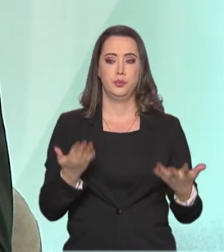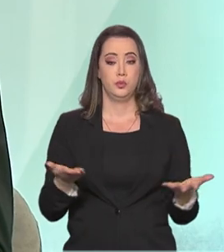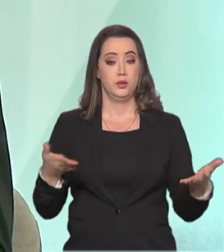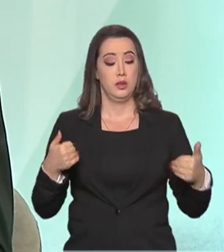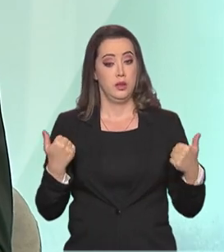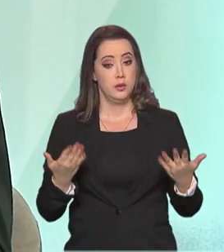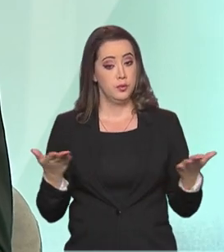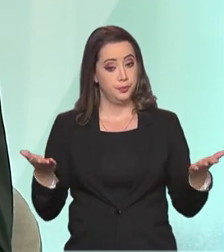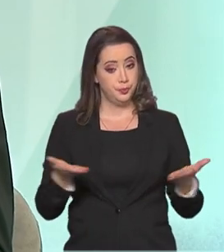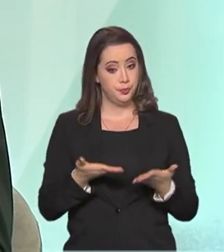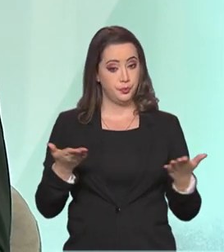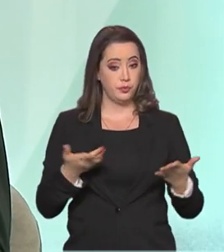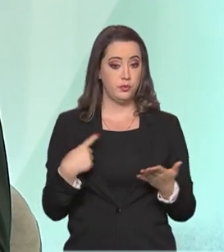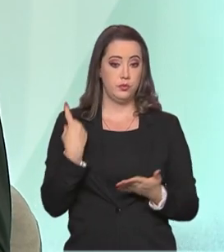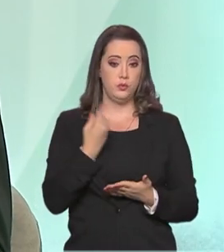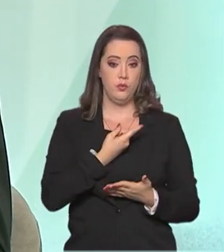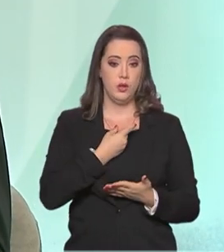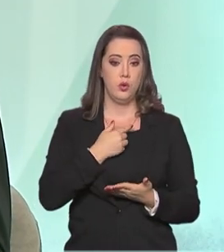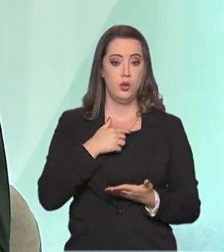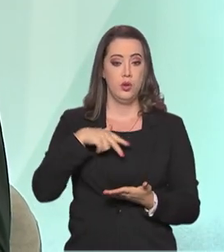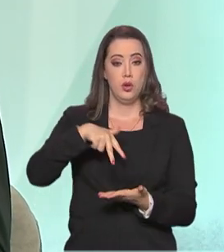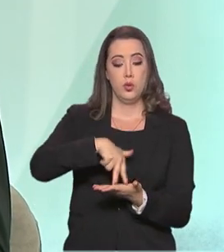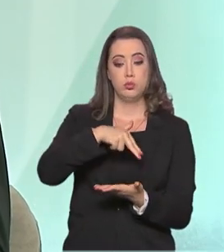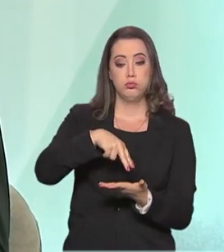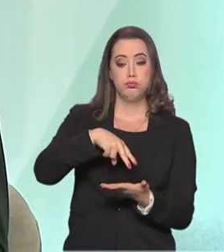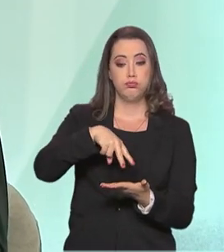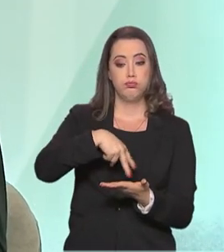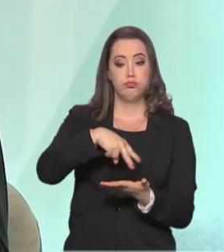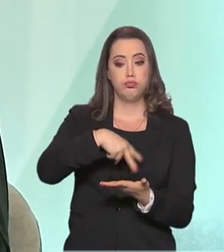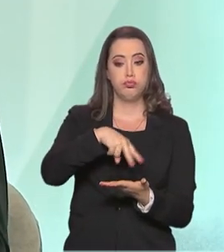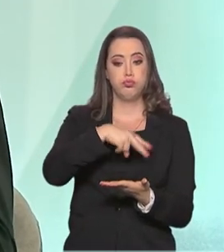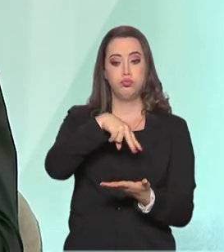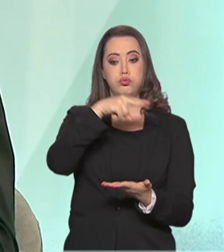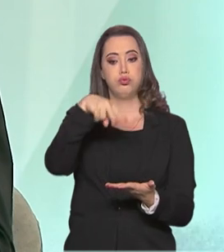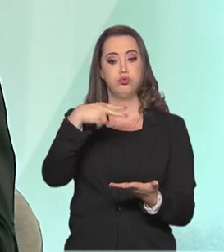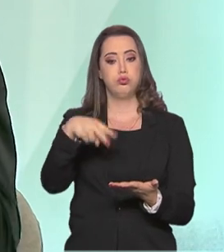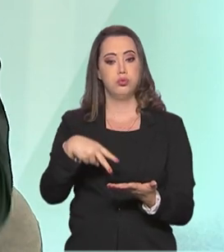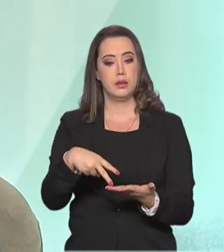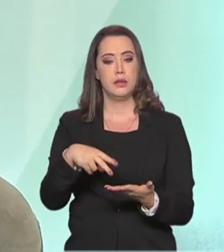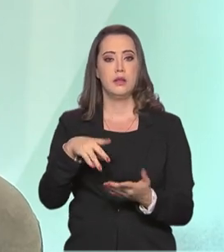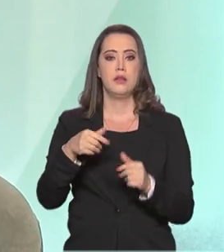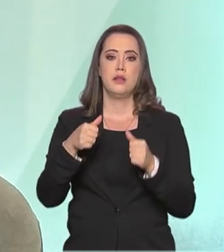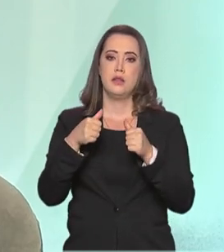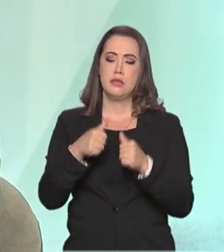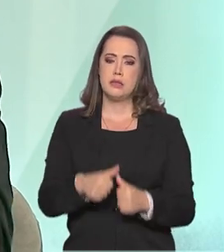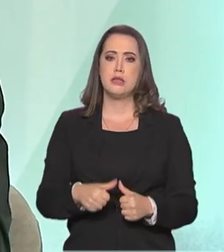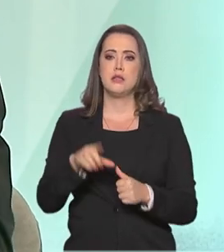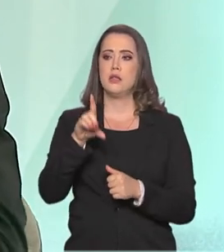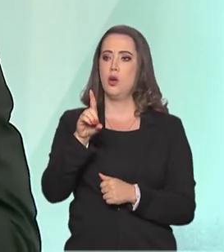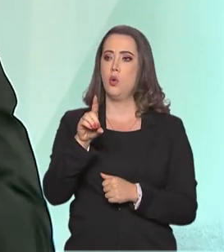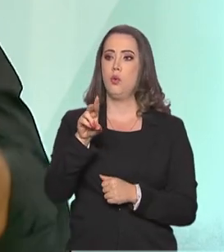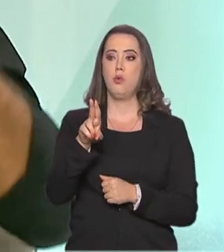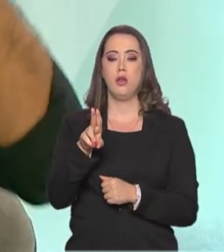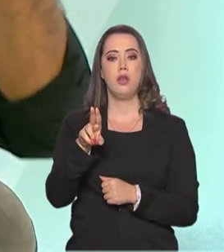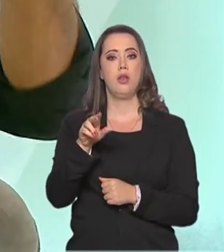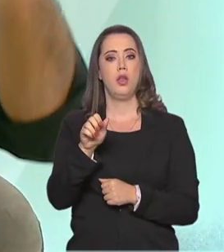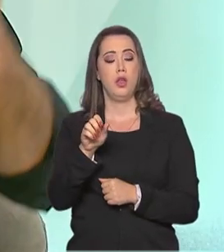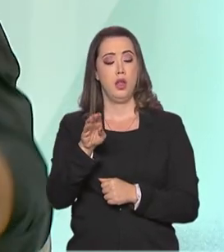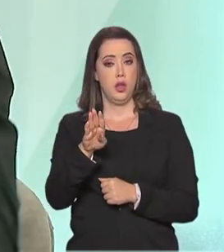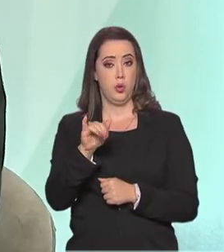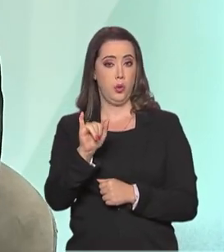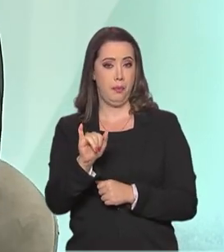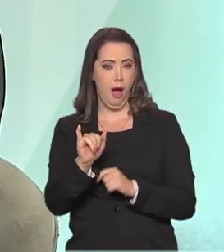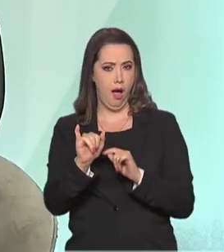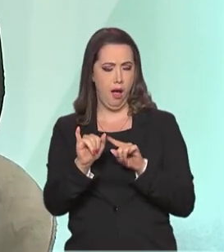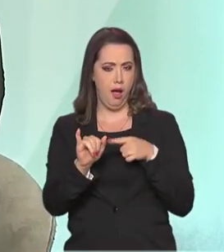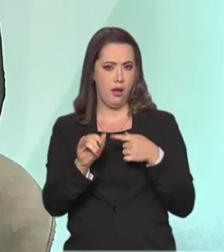os ginastas do Brasil estão em Dubai, a ginasta Ritma está indo para Israel, a canoagem,